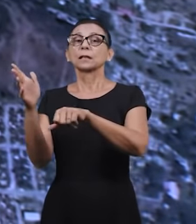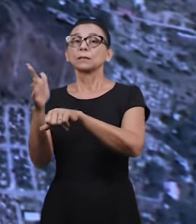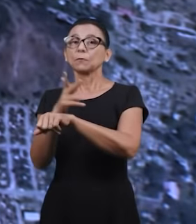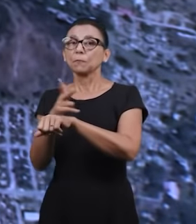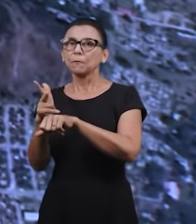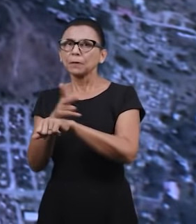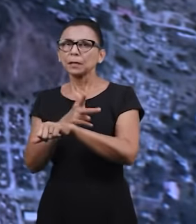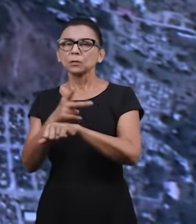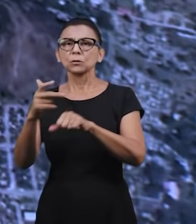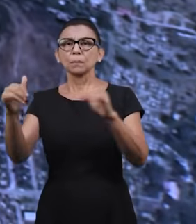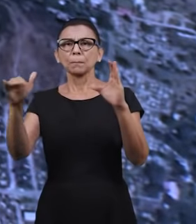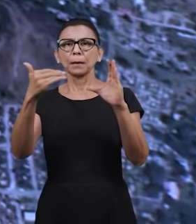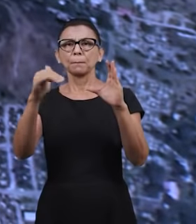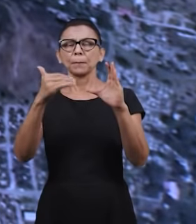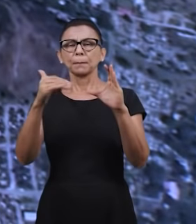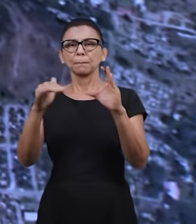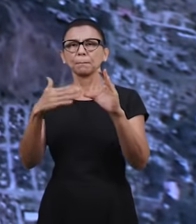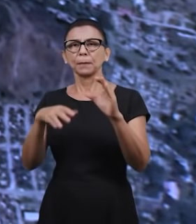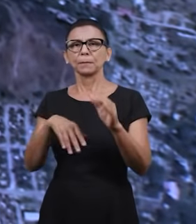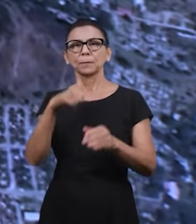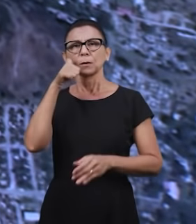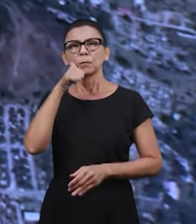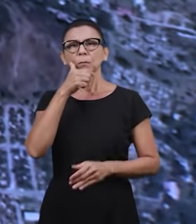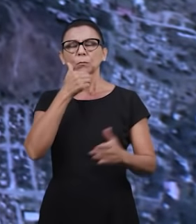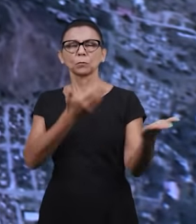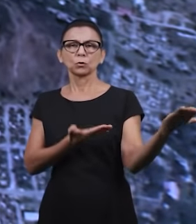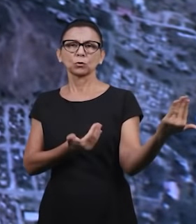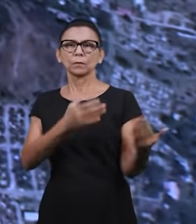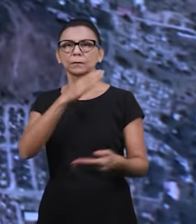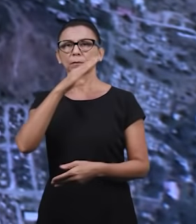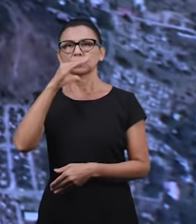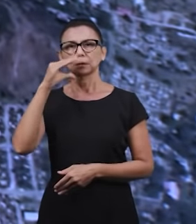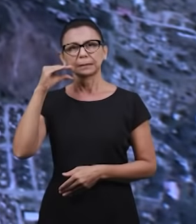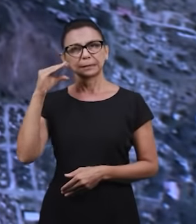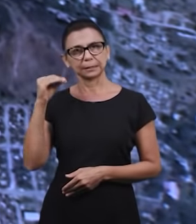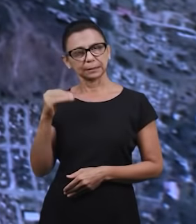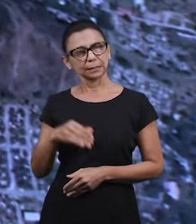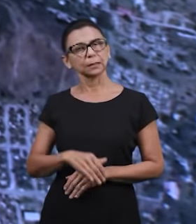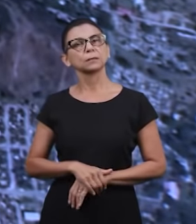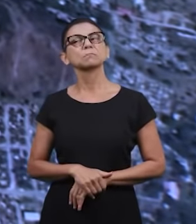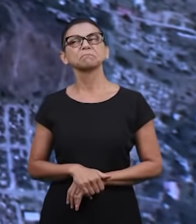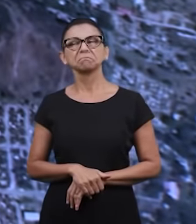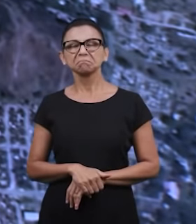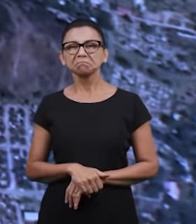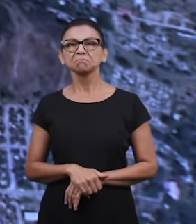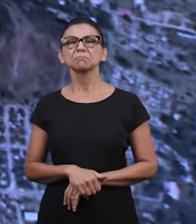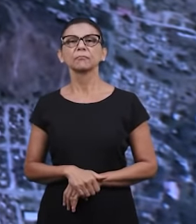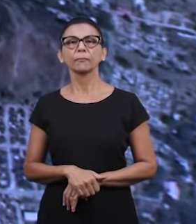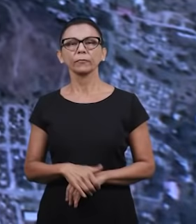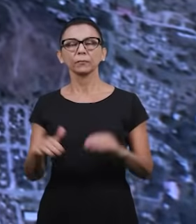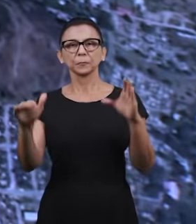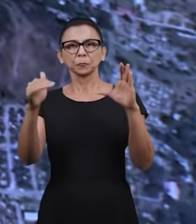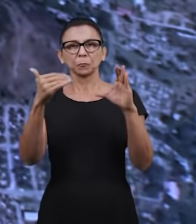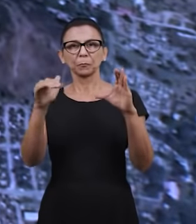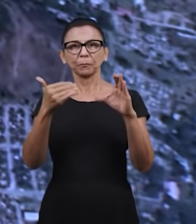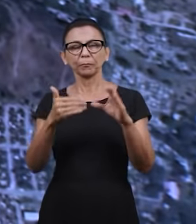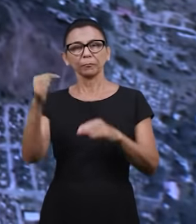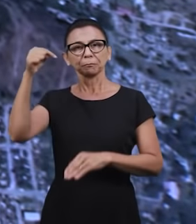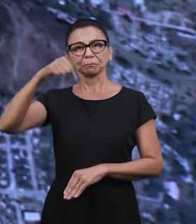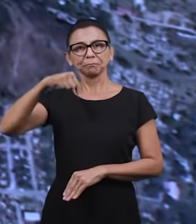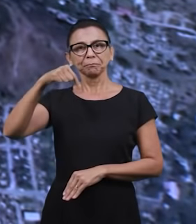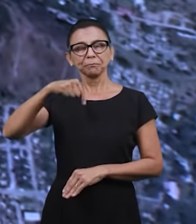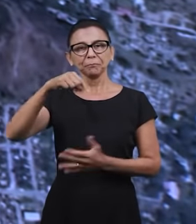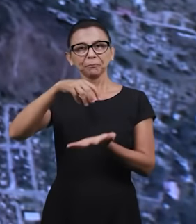vídeos que o pastor tem enviado de jovens, rapazes, moças e adolescentes que têm sido enviados os vídeos para